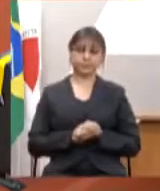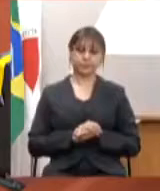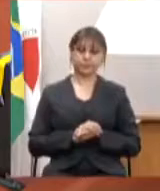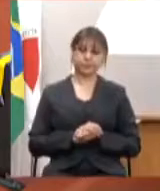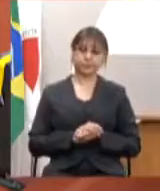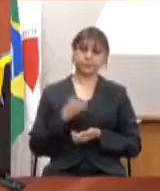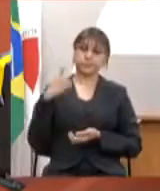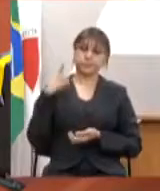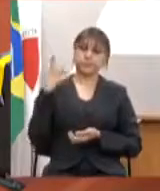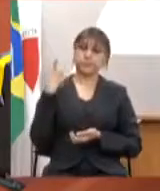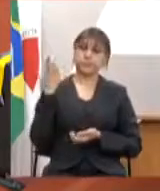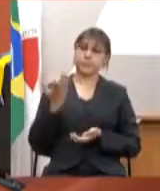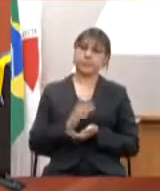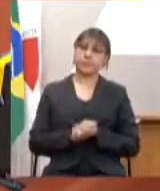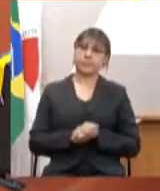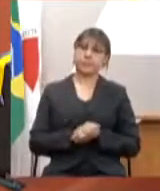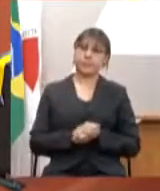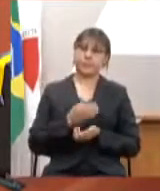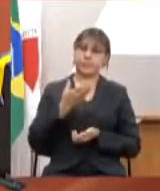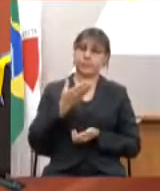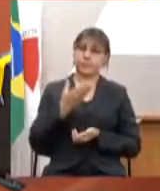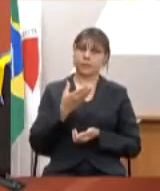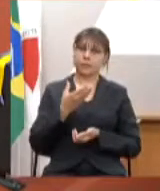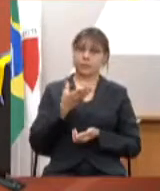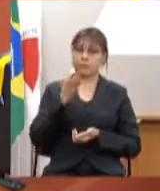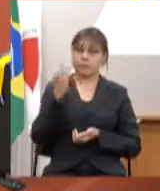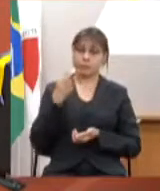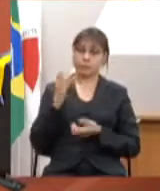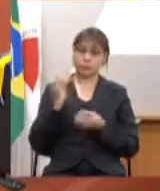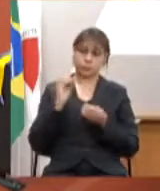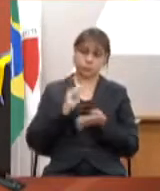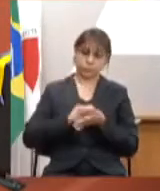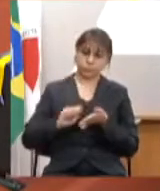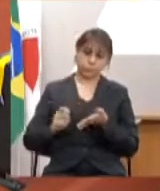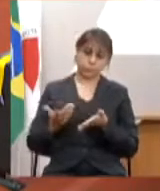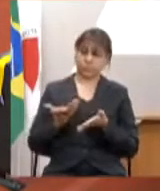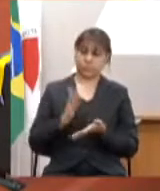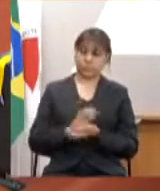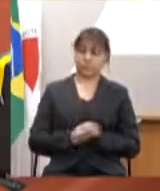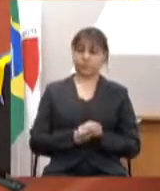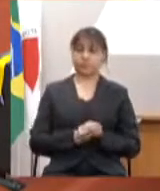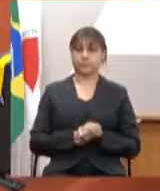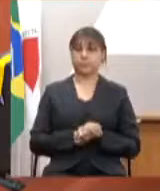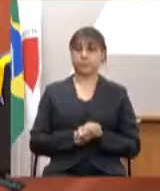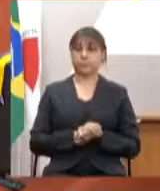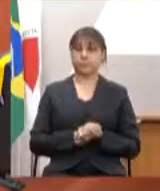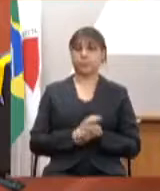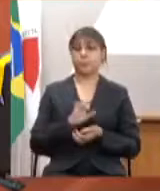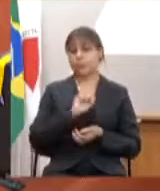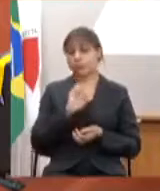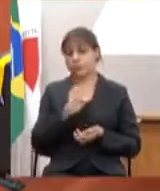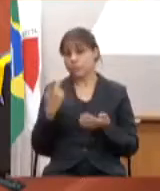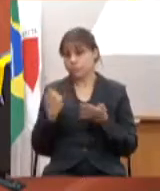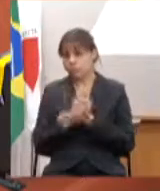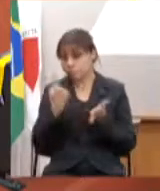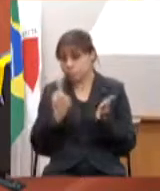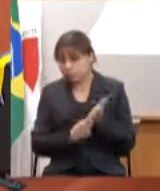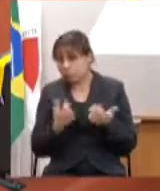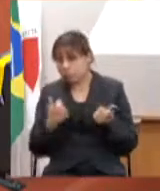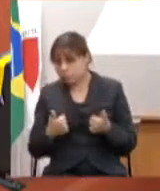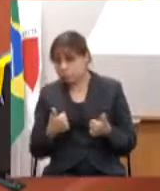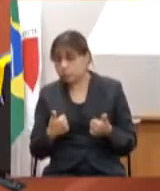deputado então eu esqueci eu não tinha anotado aqui mas caso o acordo seja efetivado